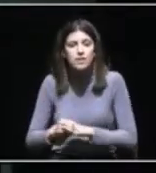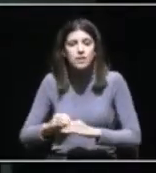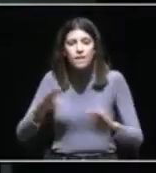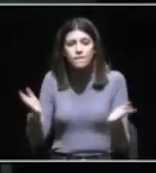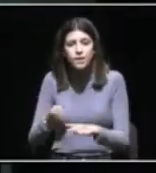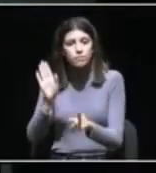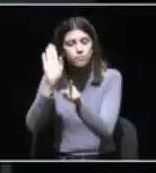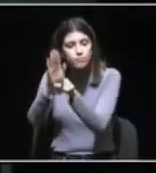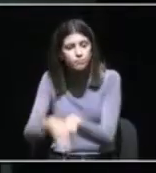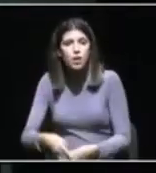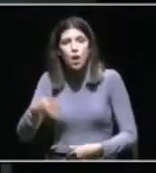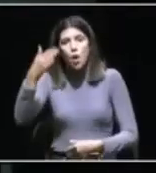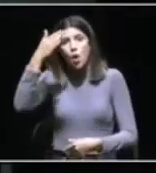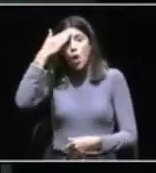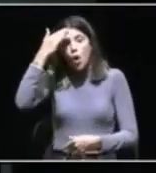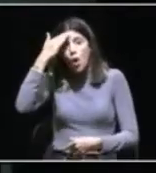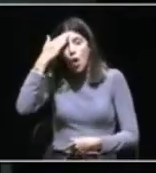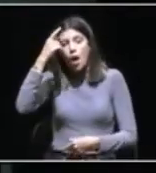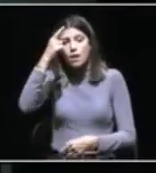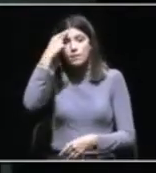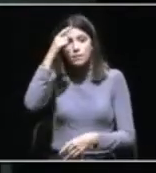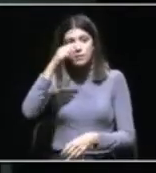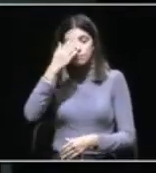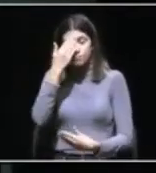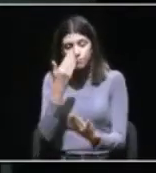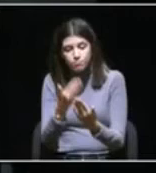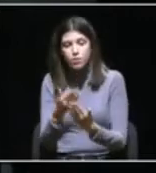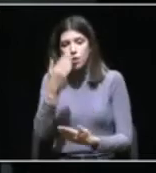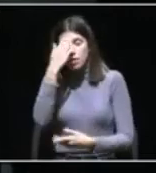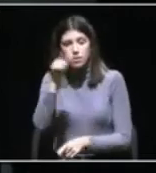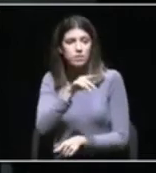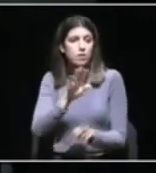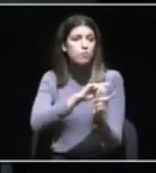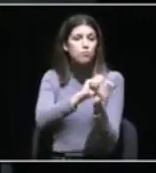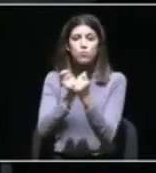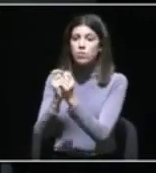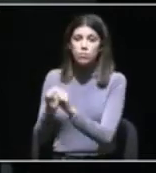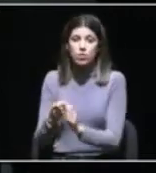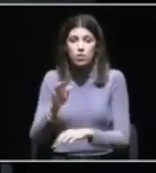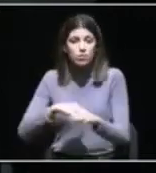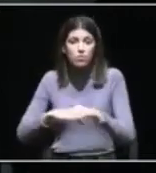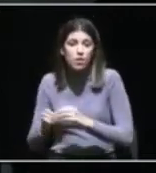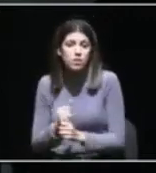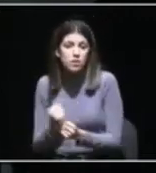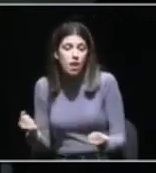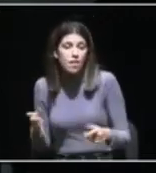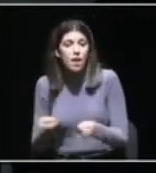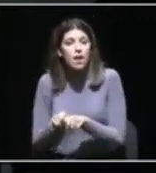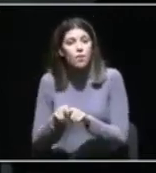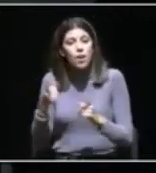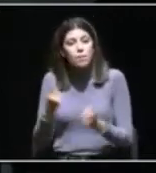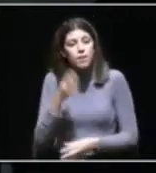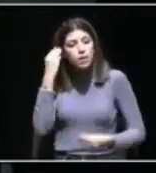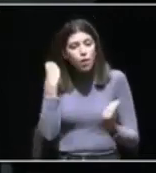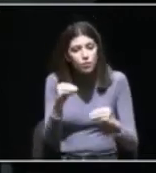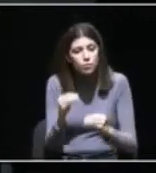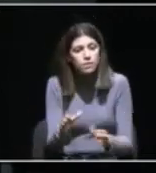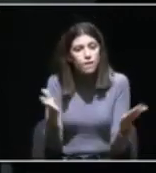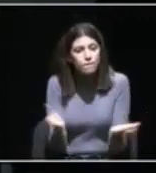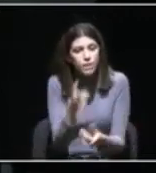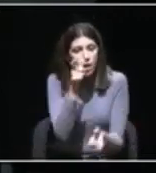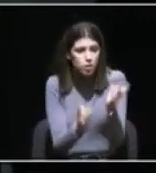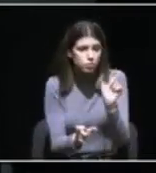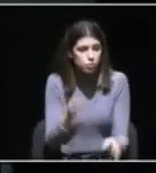os comportamentos e mentalidades mudem. E aqui, a educação para os direitos e a cidadania tem um papel fundamental e não pode ser descurada.